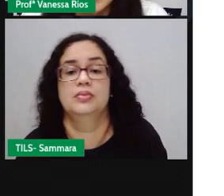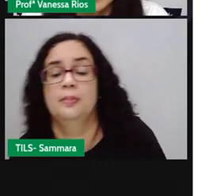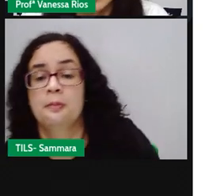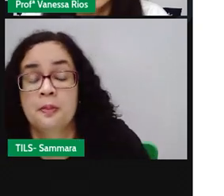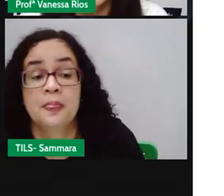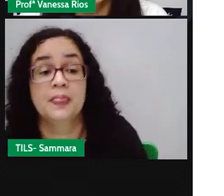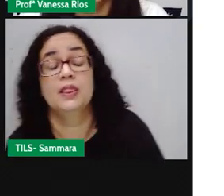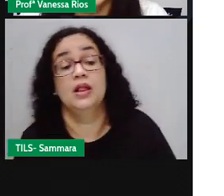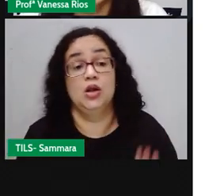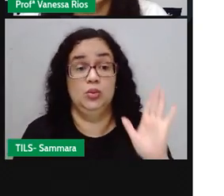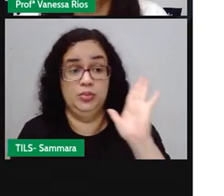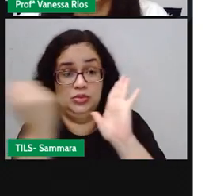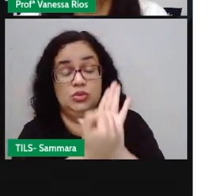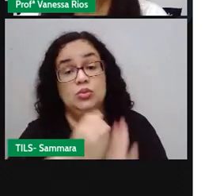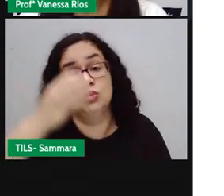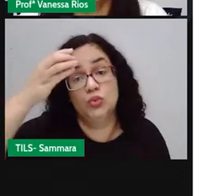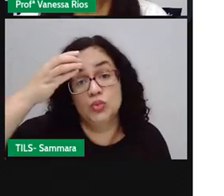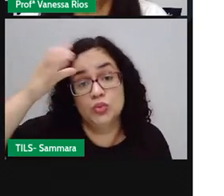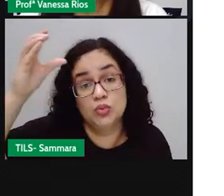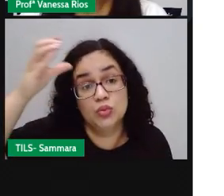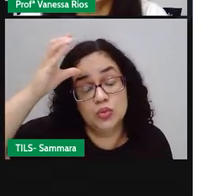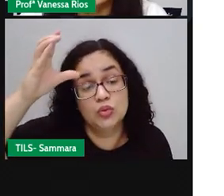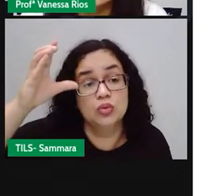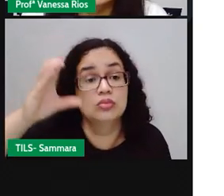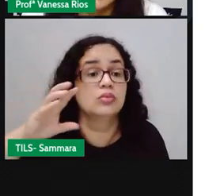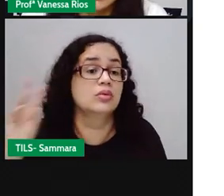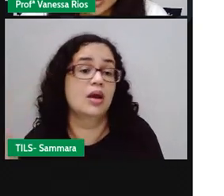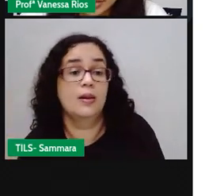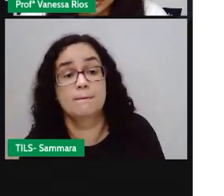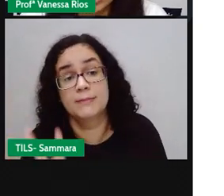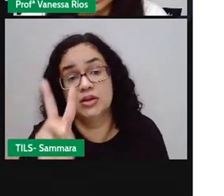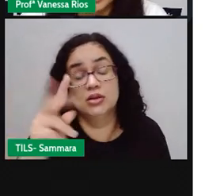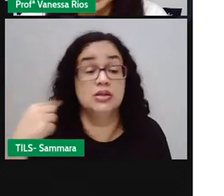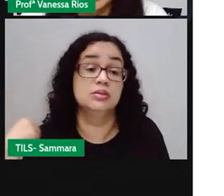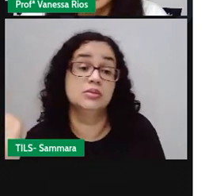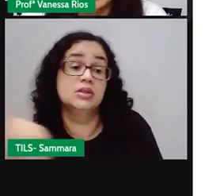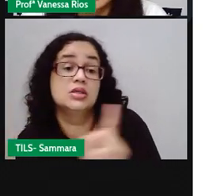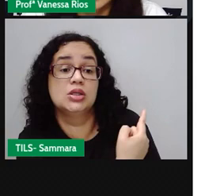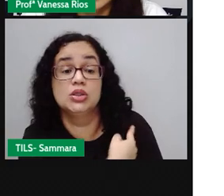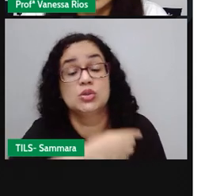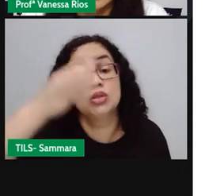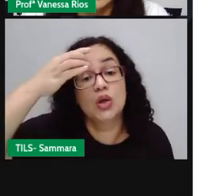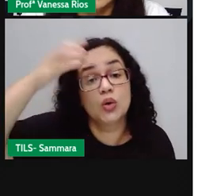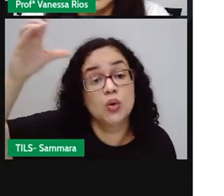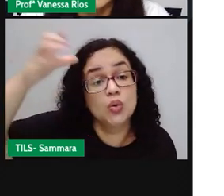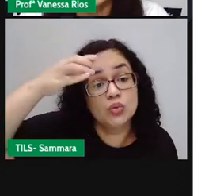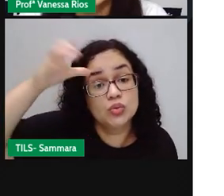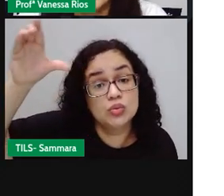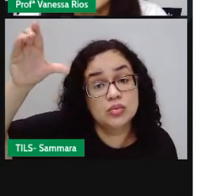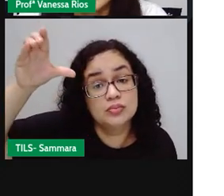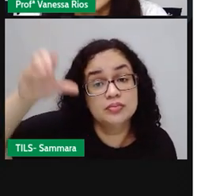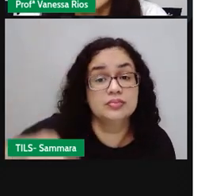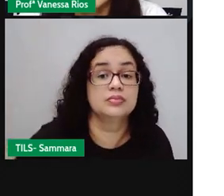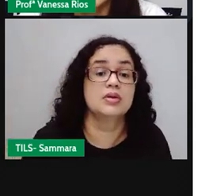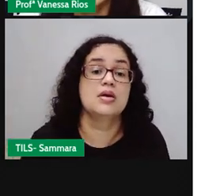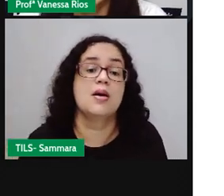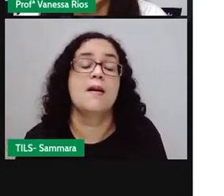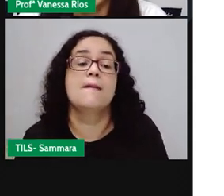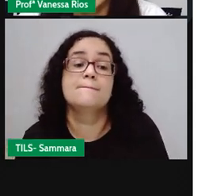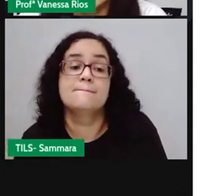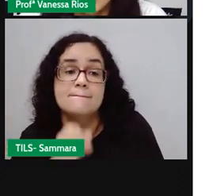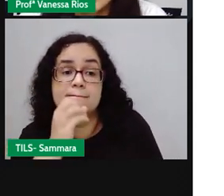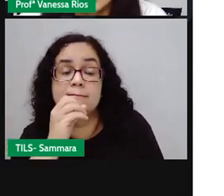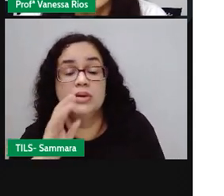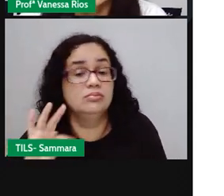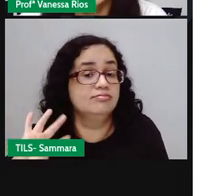O patrimônio cultural, ele demonstra o valor da nossa cultura. Garantir a preservação